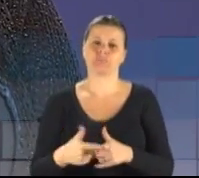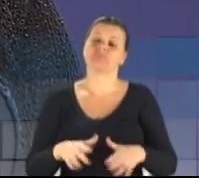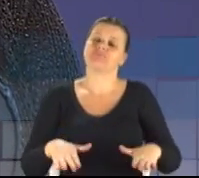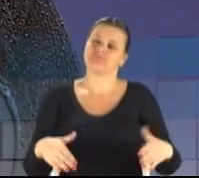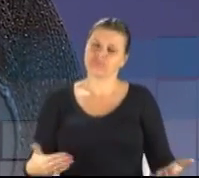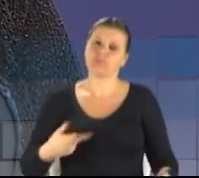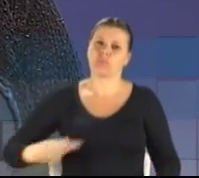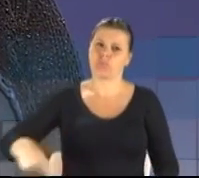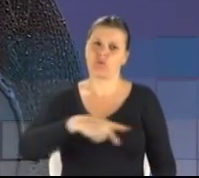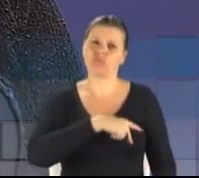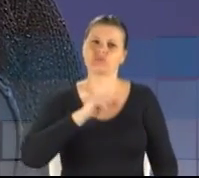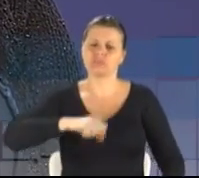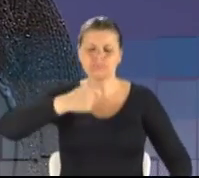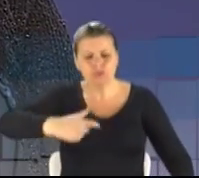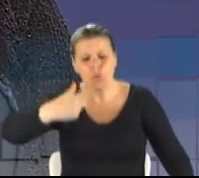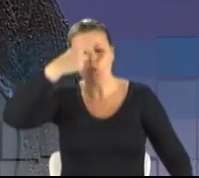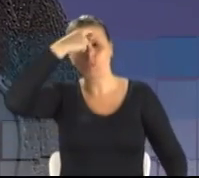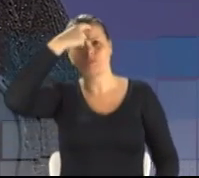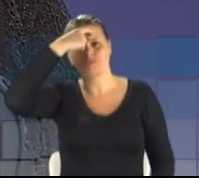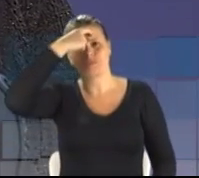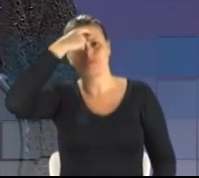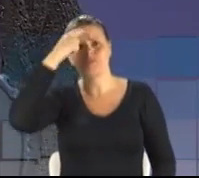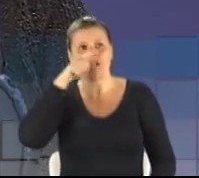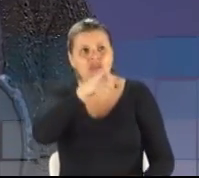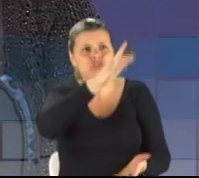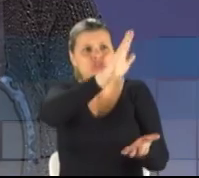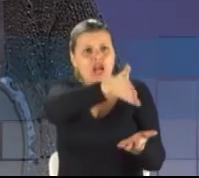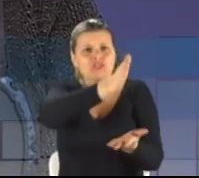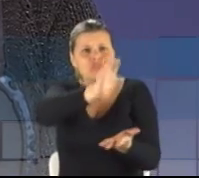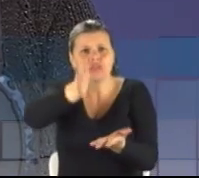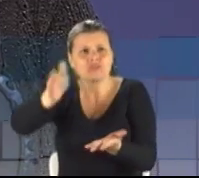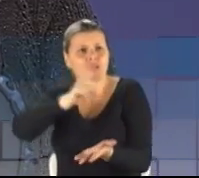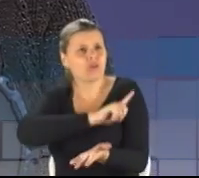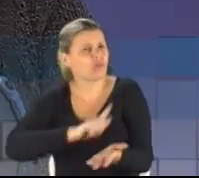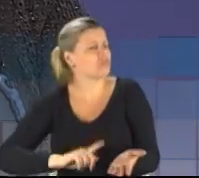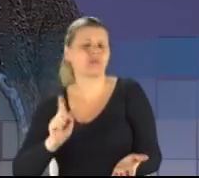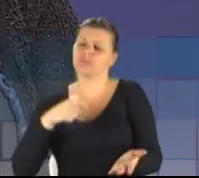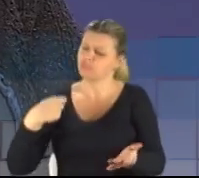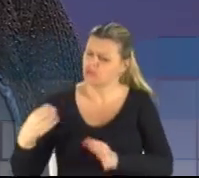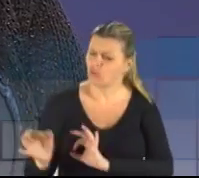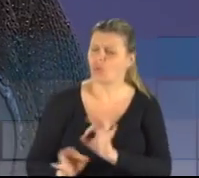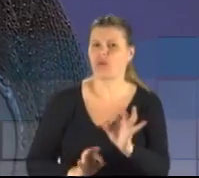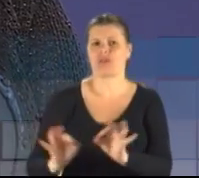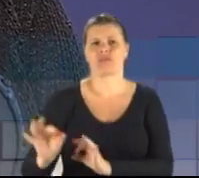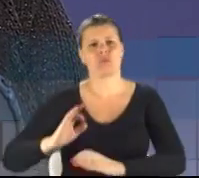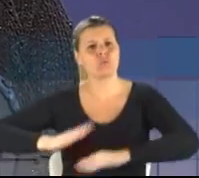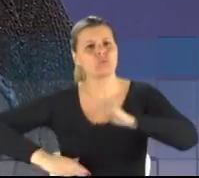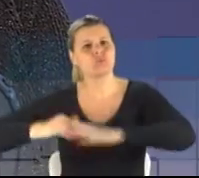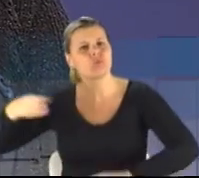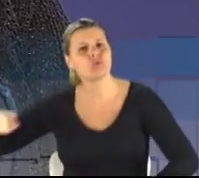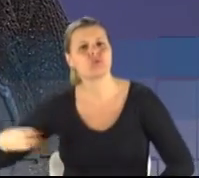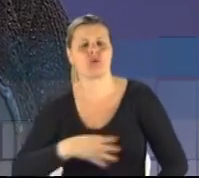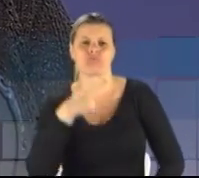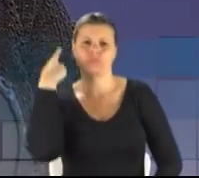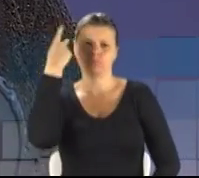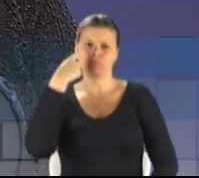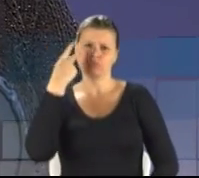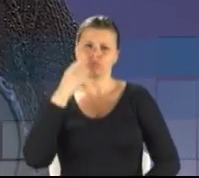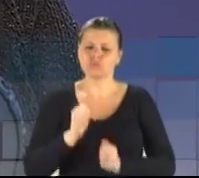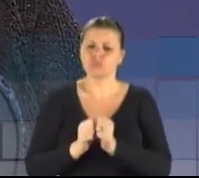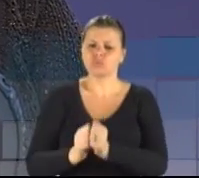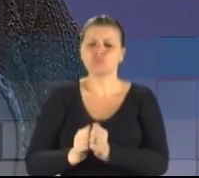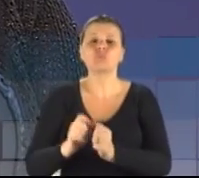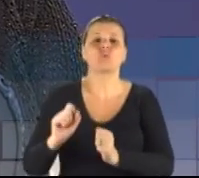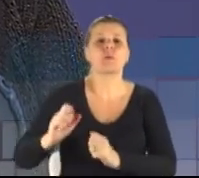ser consciente de que essas pessoas já governaram e tem que saber que tem que se organizar e construir uma nova política a partir da prática das